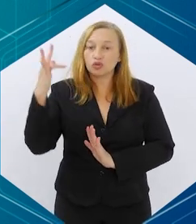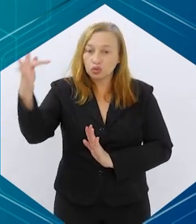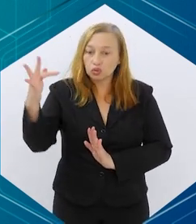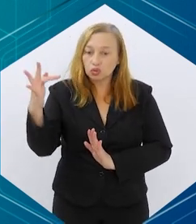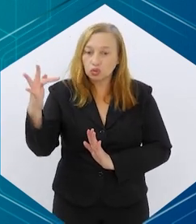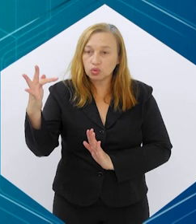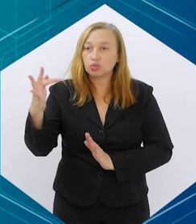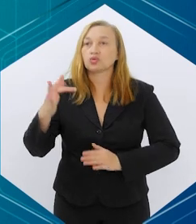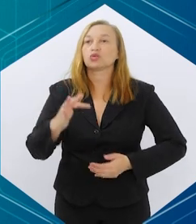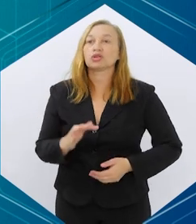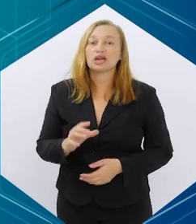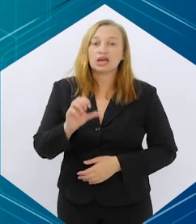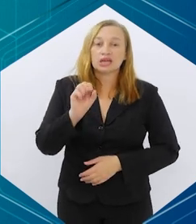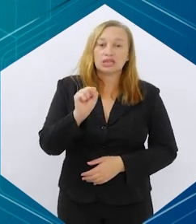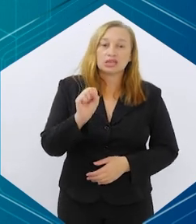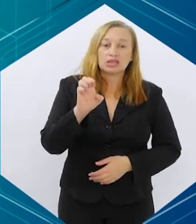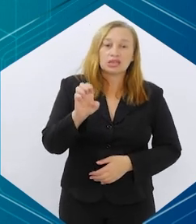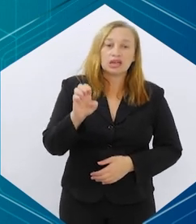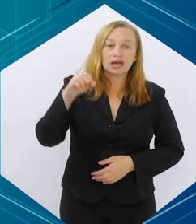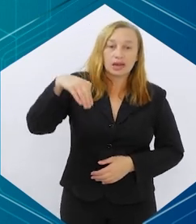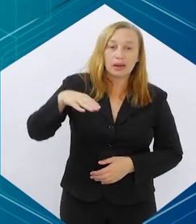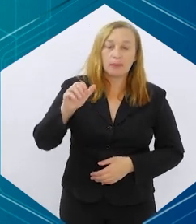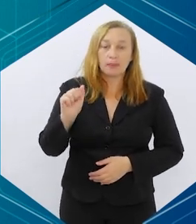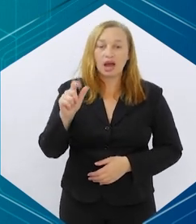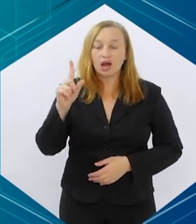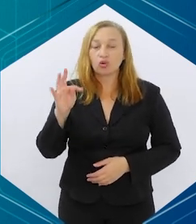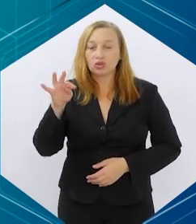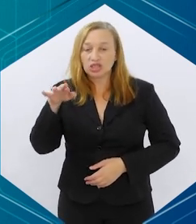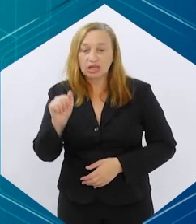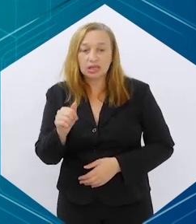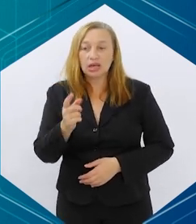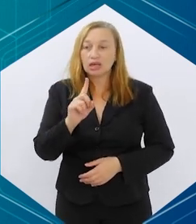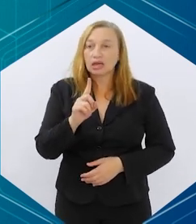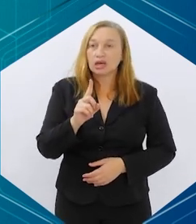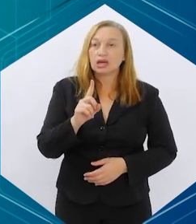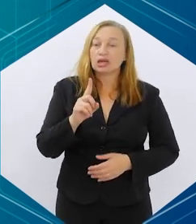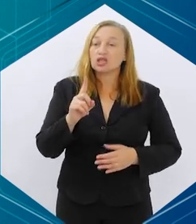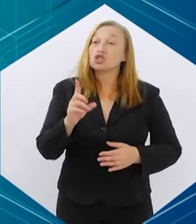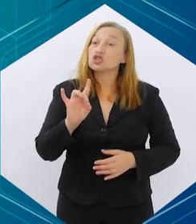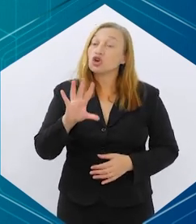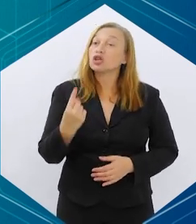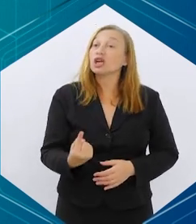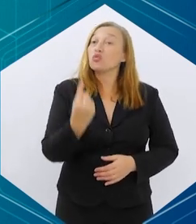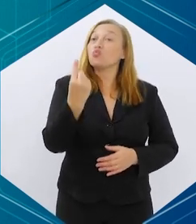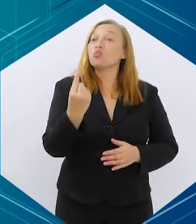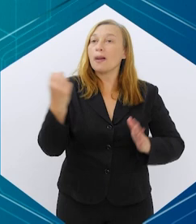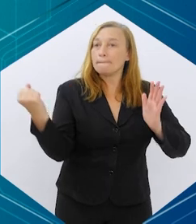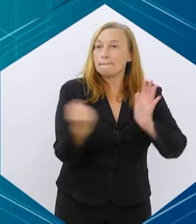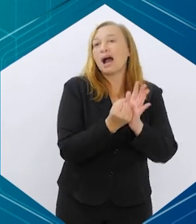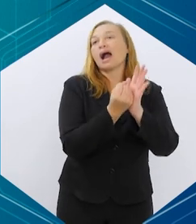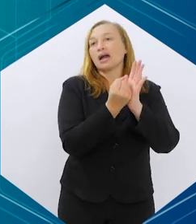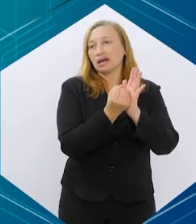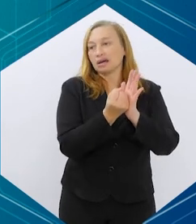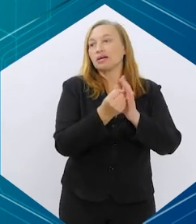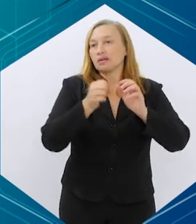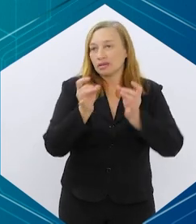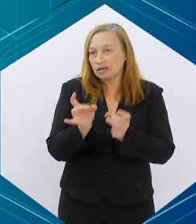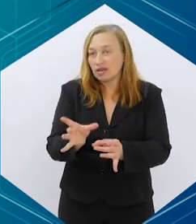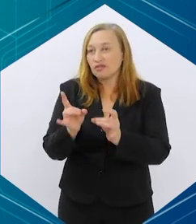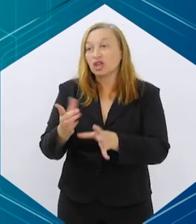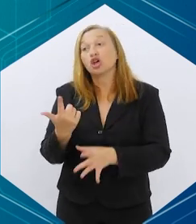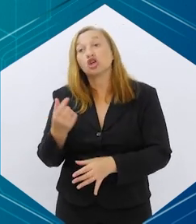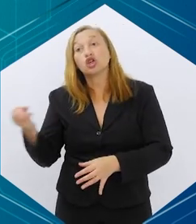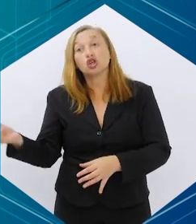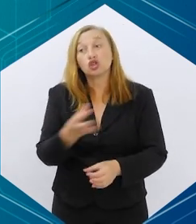futuro, a Cema Glutina ainda não quebrou a patente, então, infelizmente, a gente ainda só tem uma no mercado. Mais novas substâncias